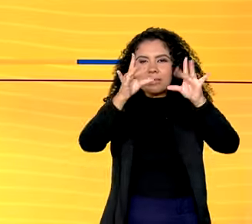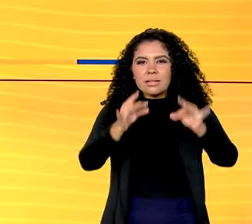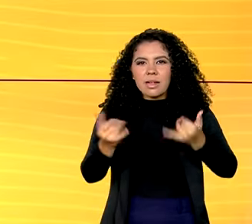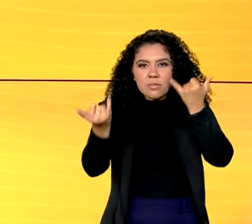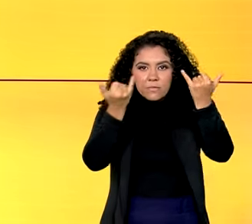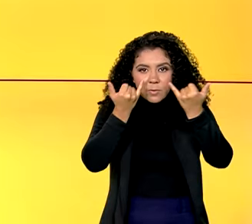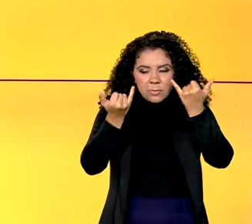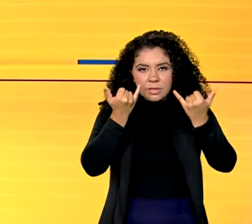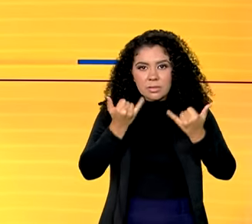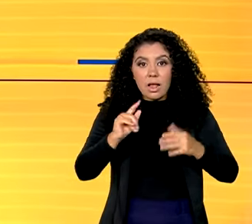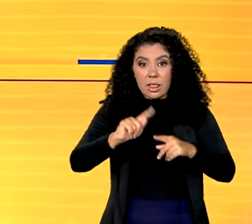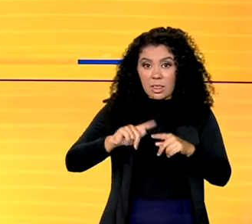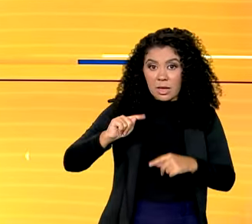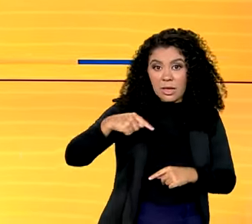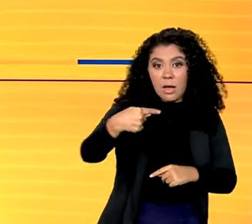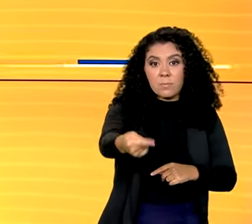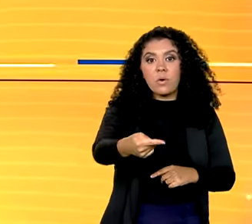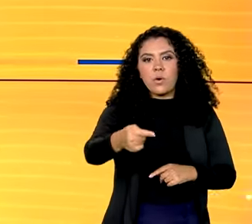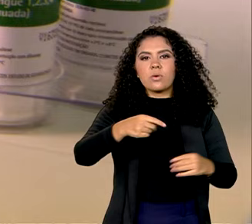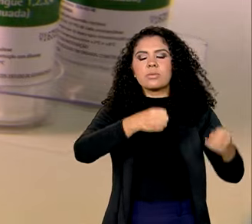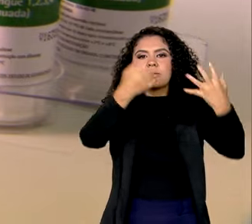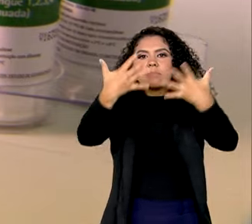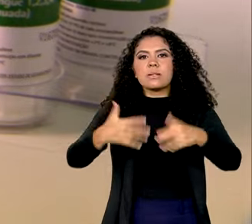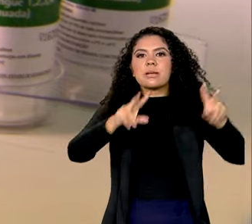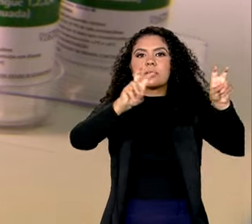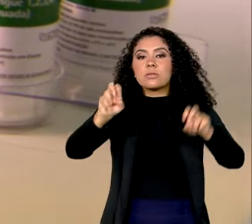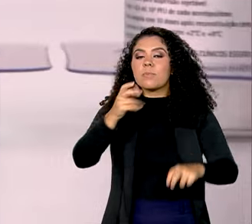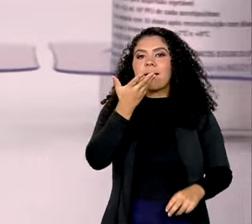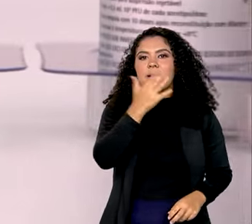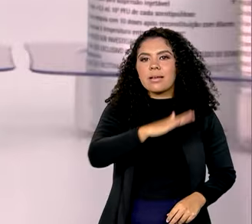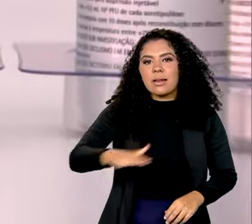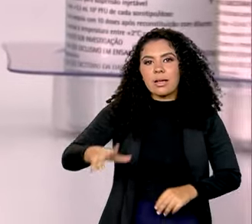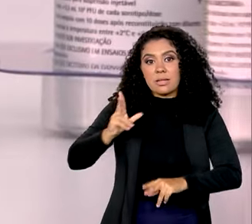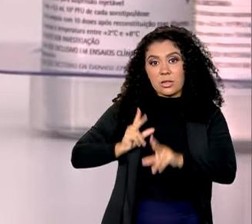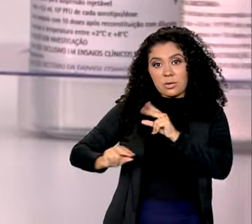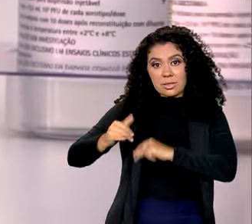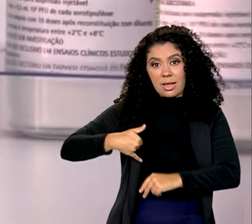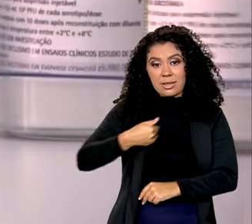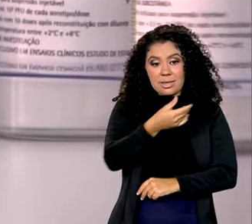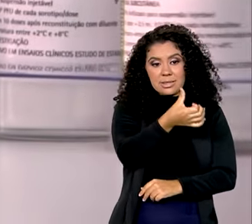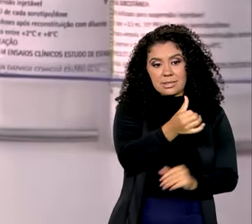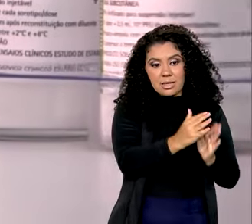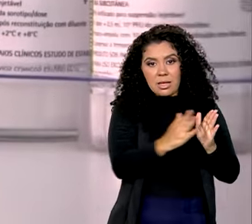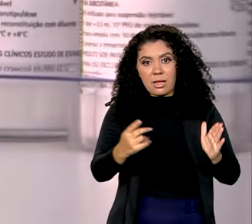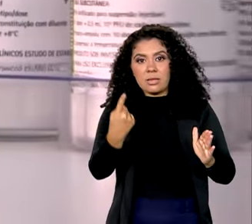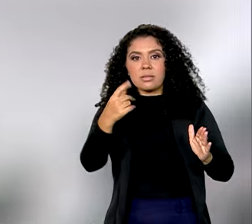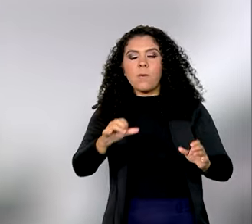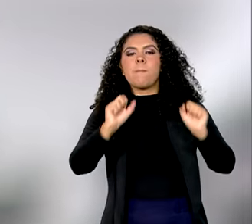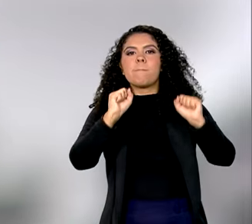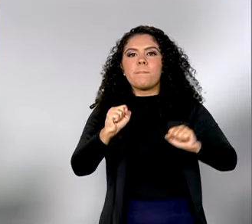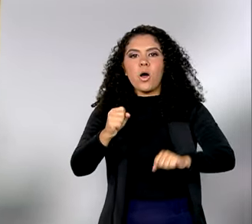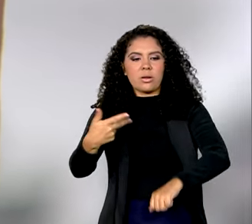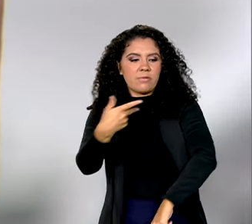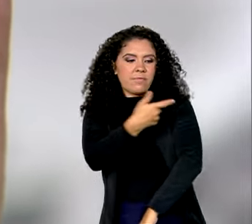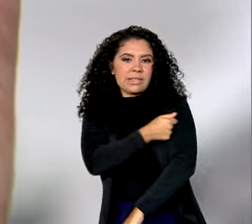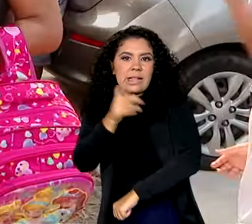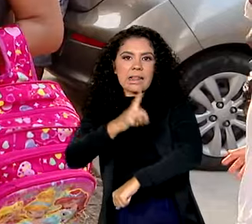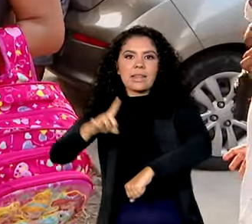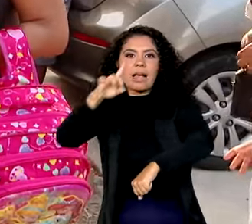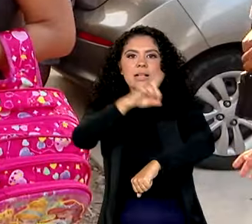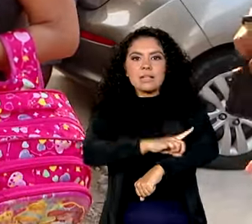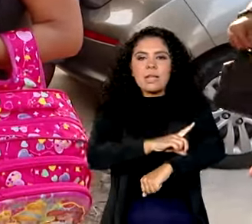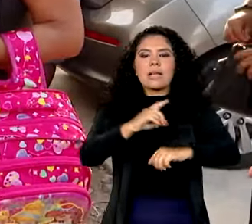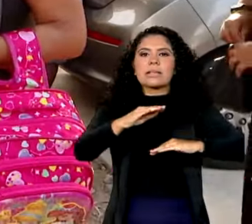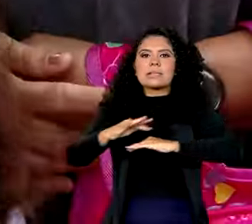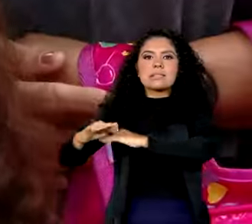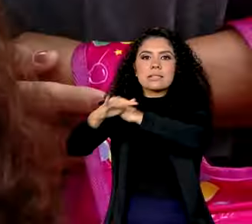E veja, daqui a pouco, crianças e adolescentes de 6 a 16 anos poderão tomar vacina da dengue em cidades que tiverem